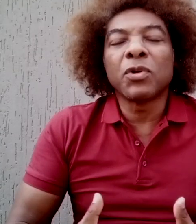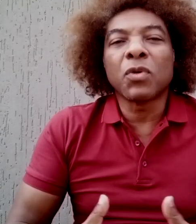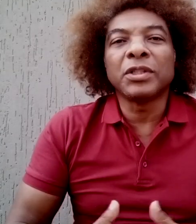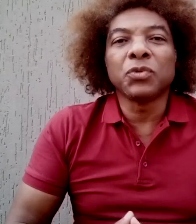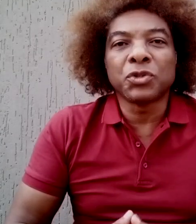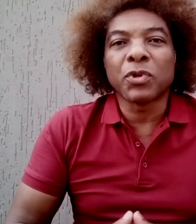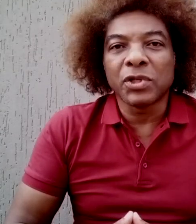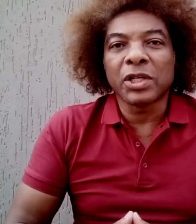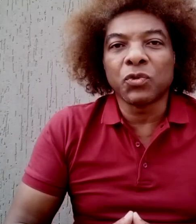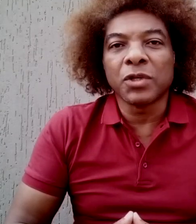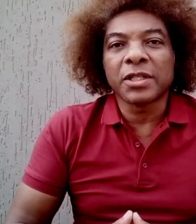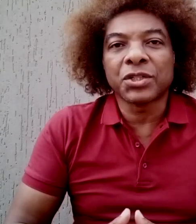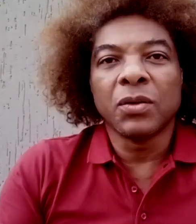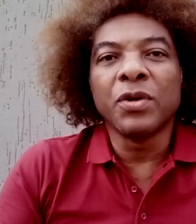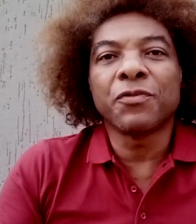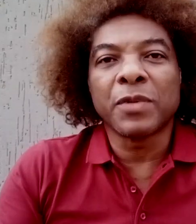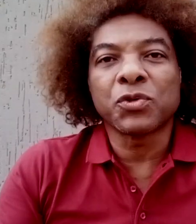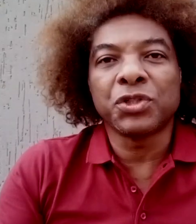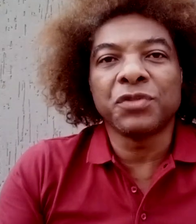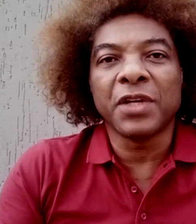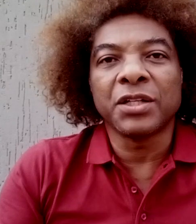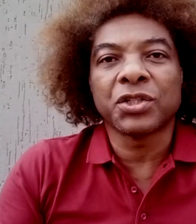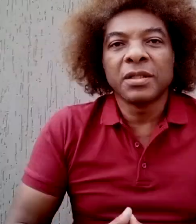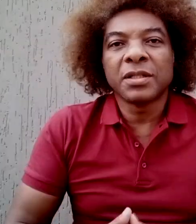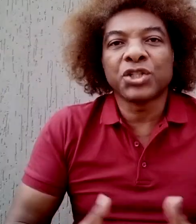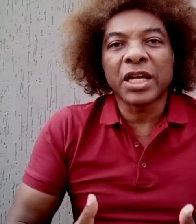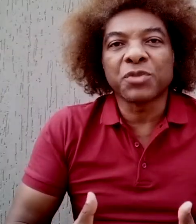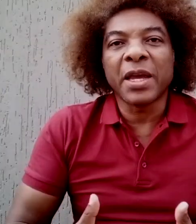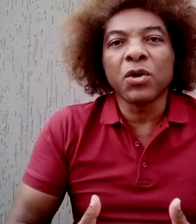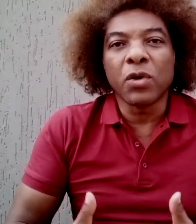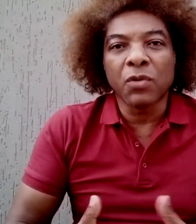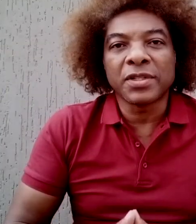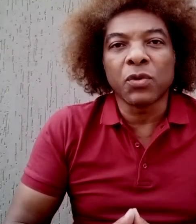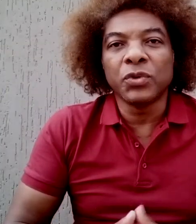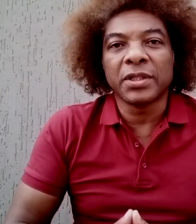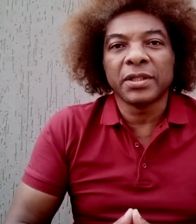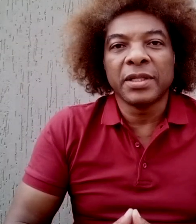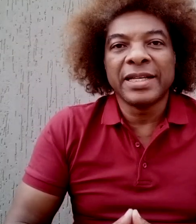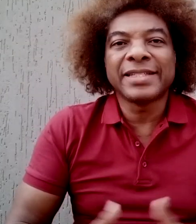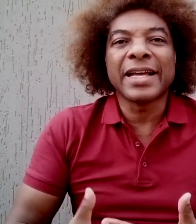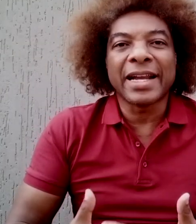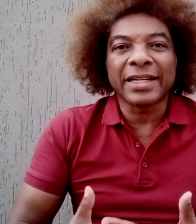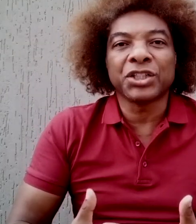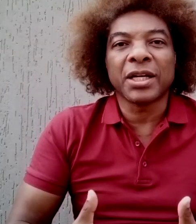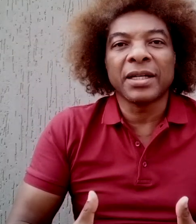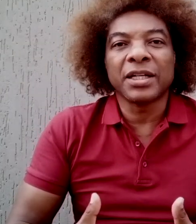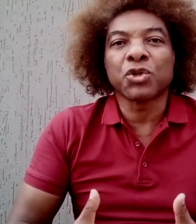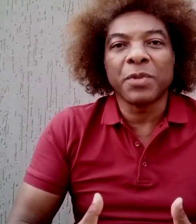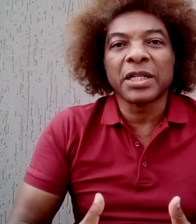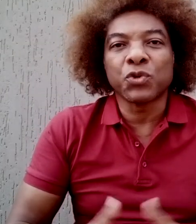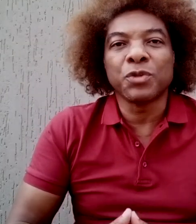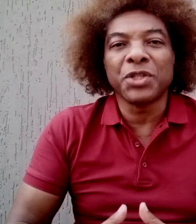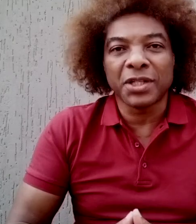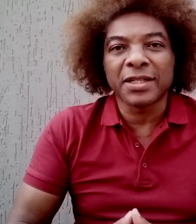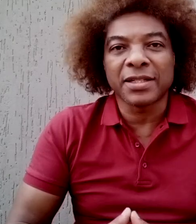Não colabore com atitudes preconceituosas ou informações desviantes. Se estás bem ou não de saúde, cega à risca as